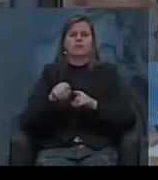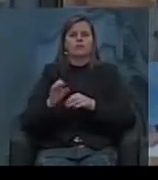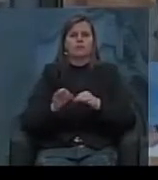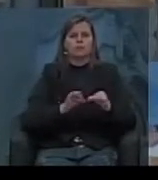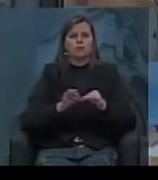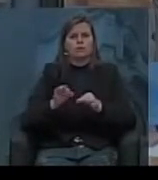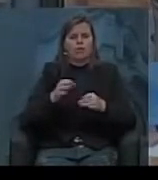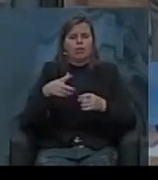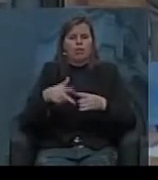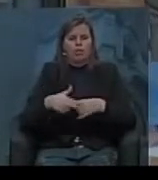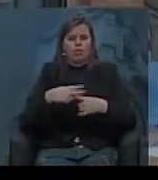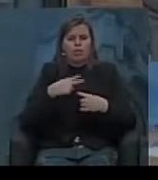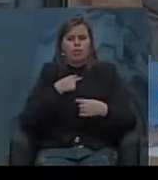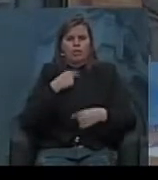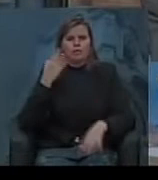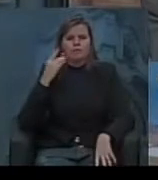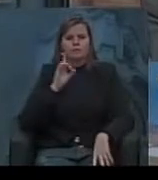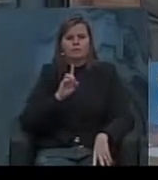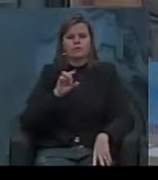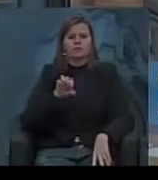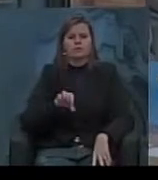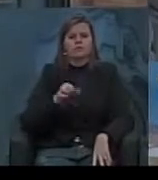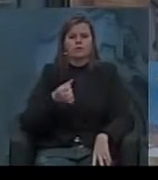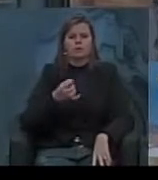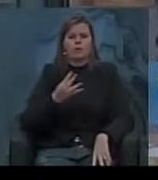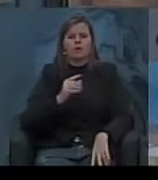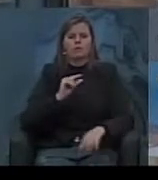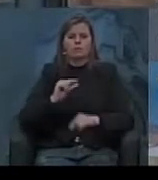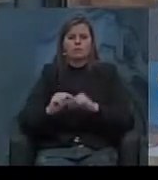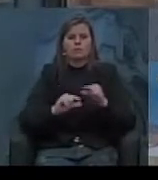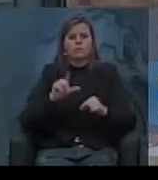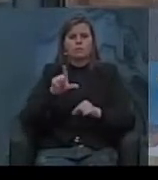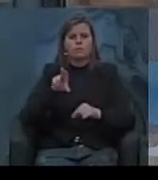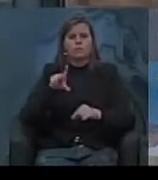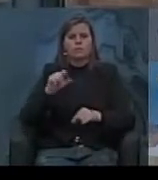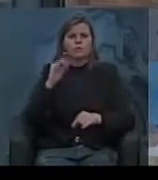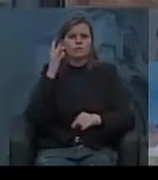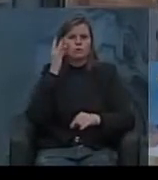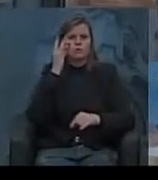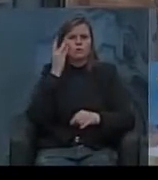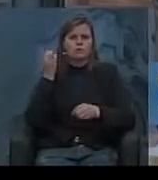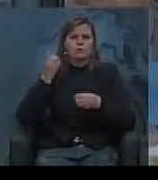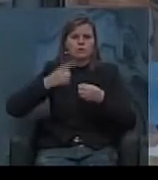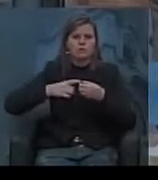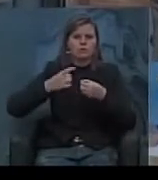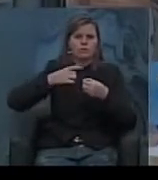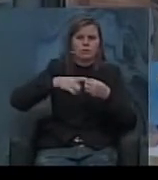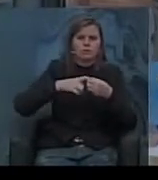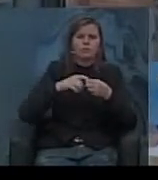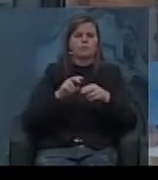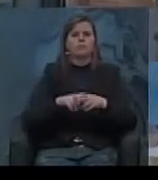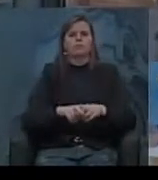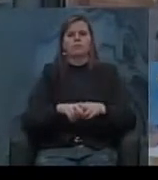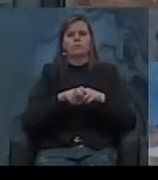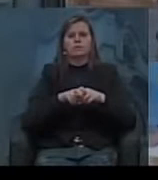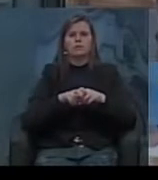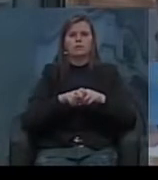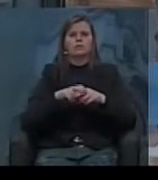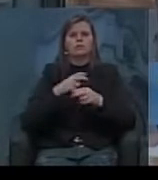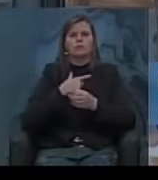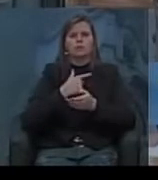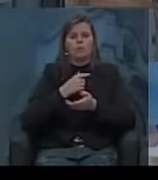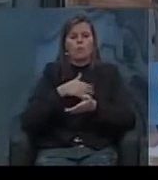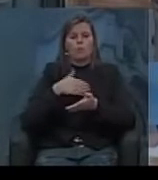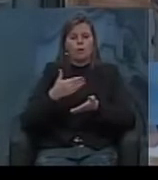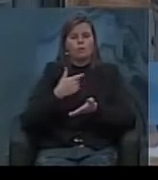interrompido em 1964, aos poucos vai sendo retomado pelo governo Lula e governo Dilma. Então, por isso que, quando eu comecei a